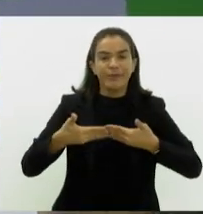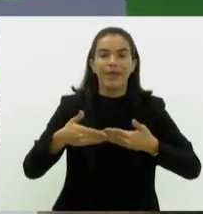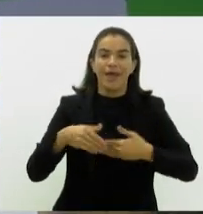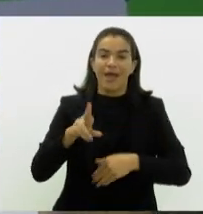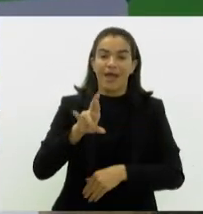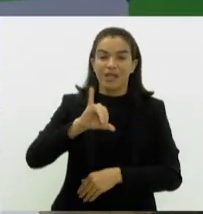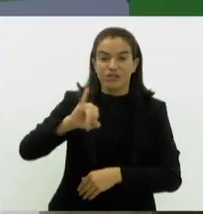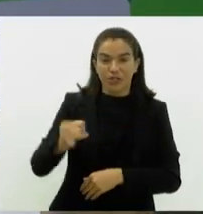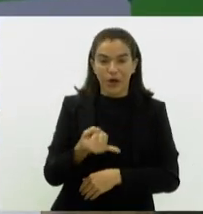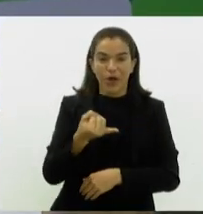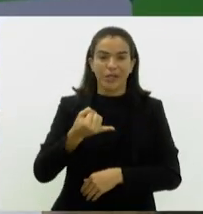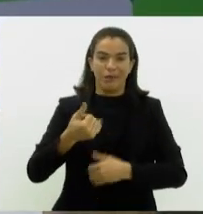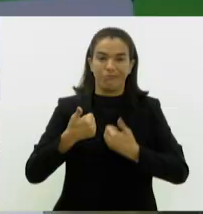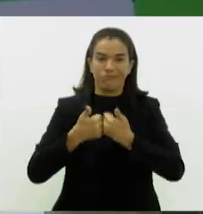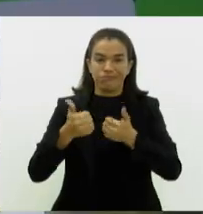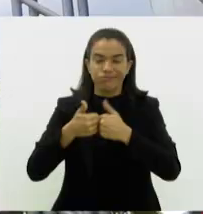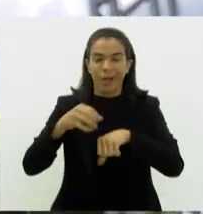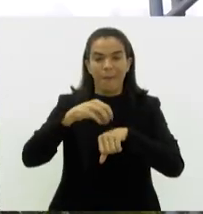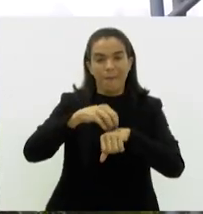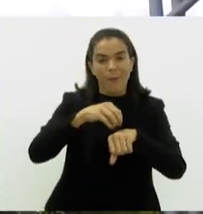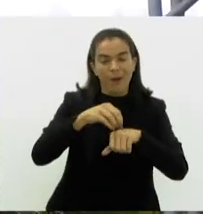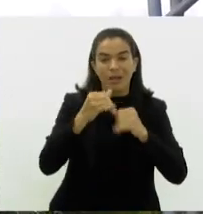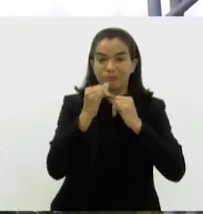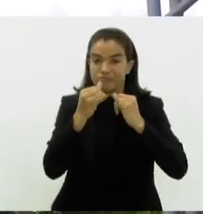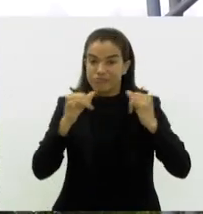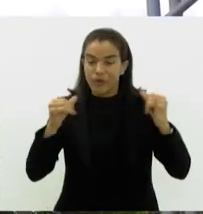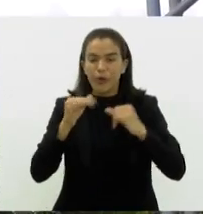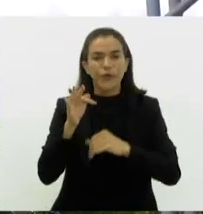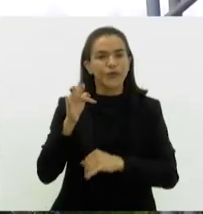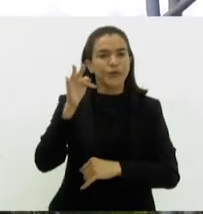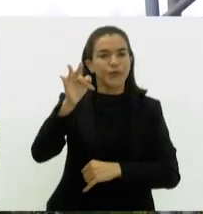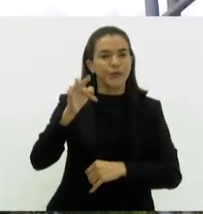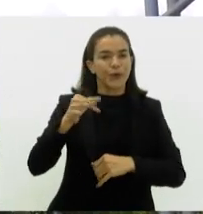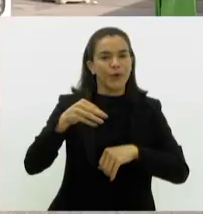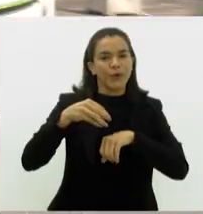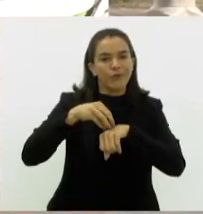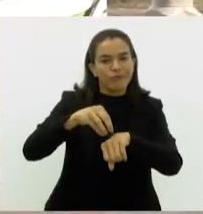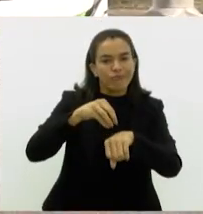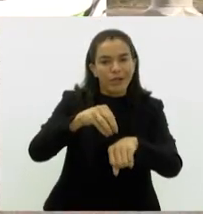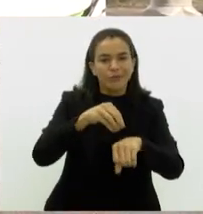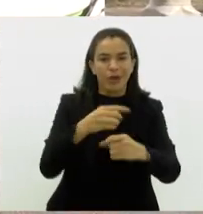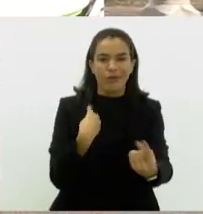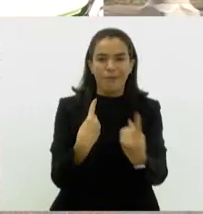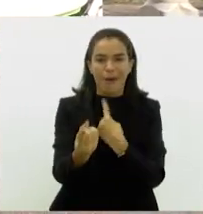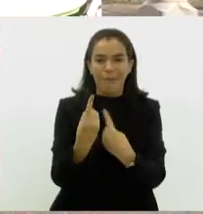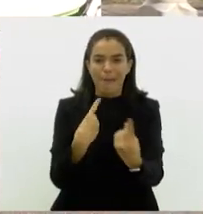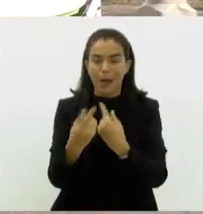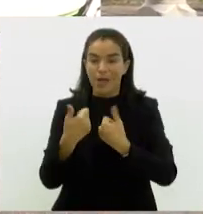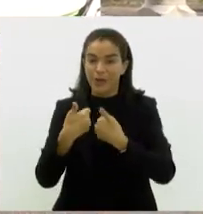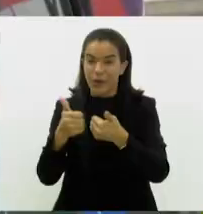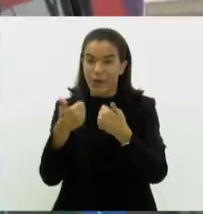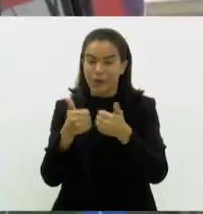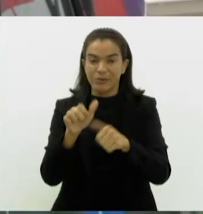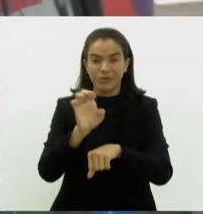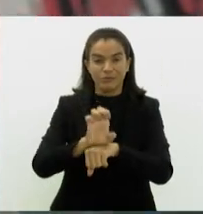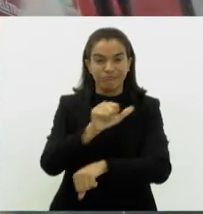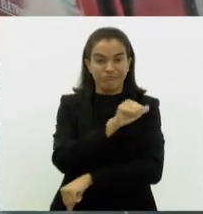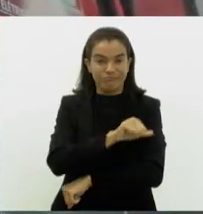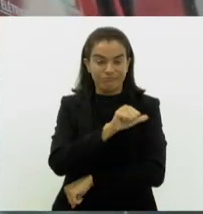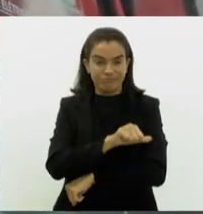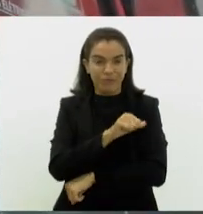Eletromobilidade, nova matriz energética e o futuro do transporte rodoviário por ônibus no estado do Rio de Janeiro,